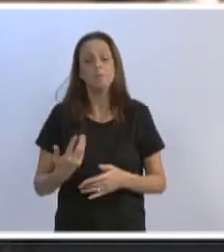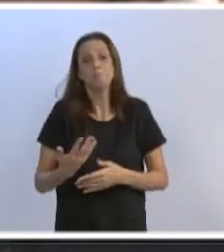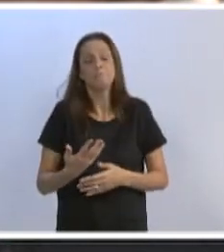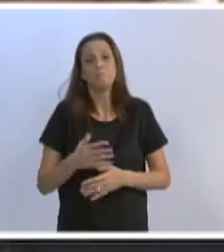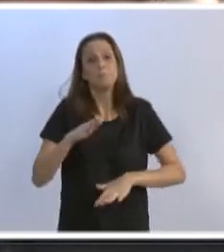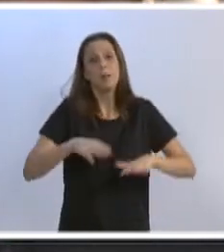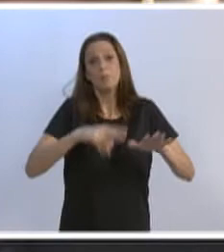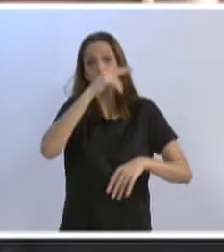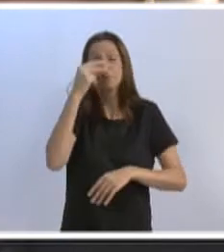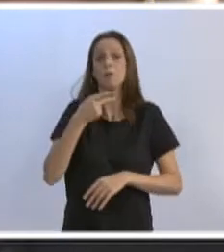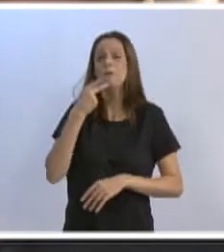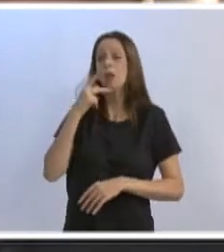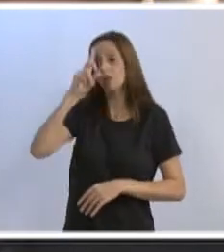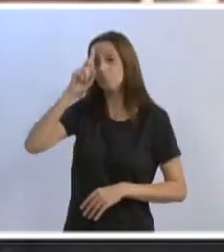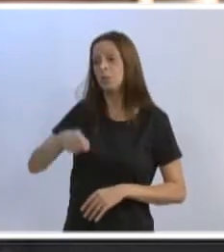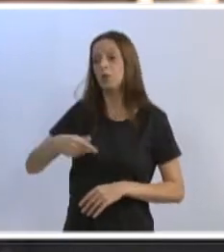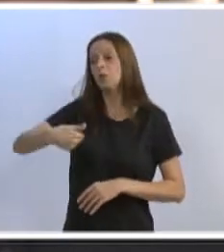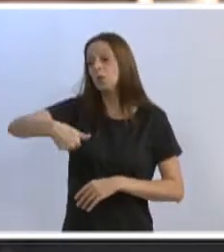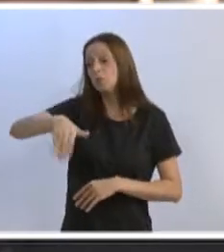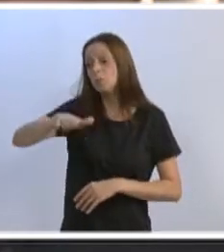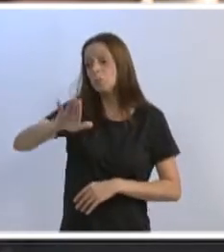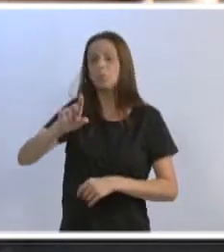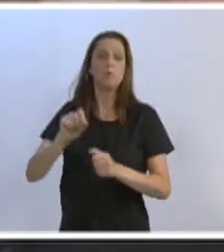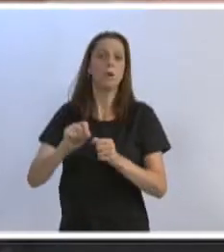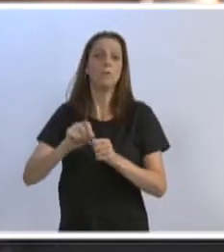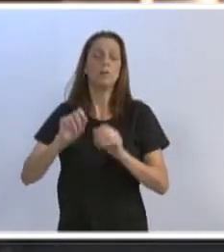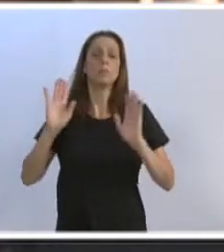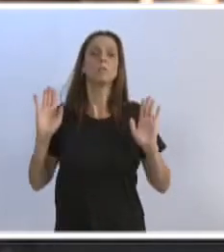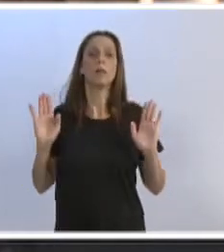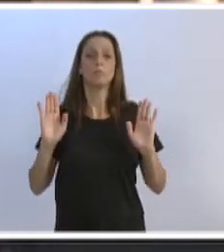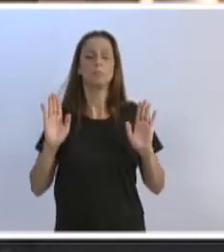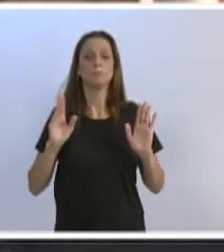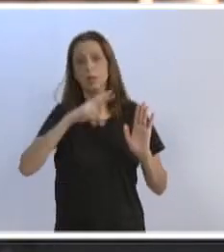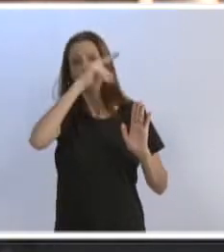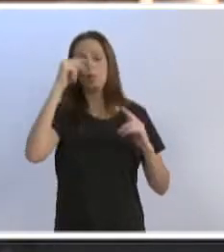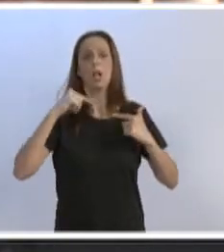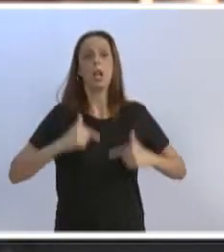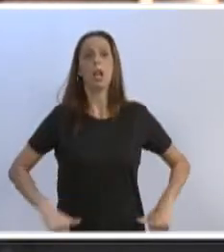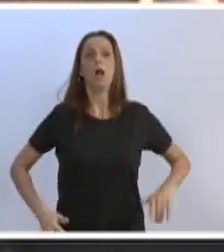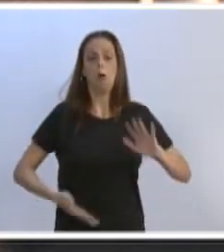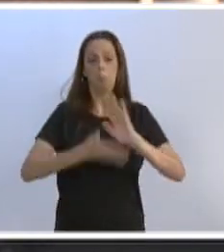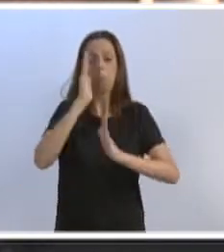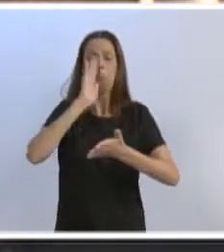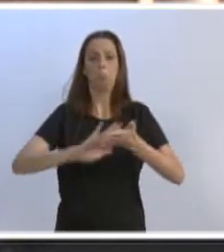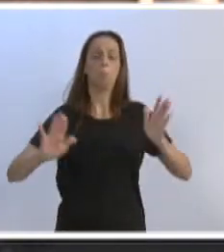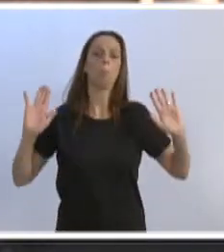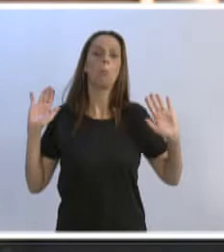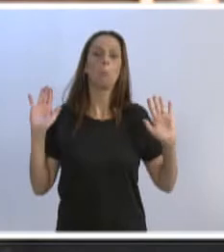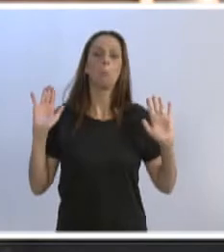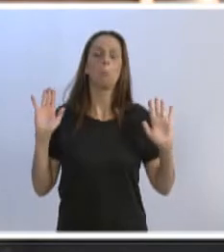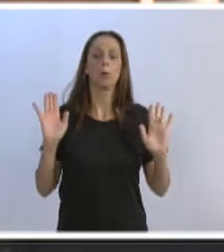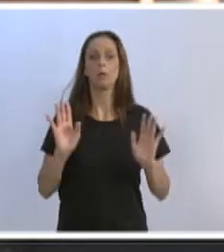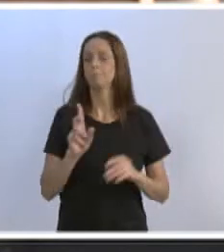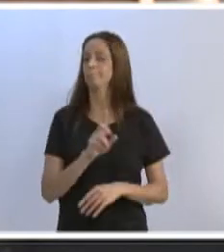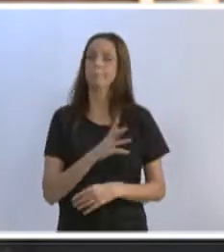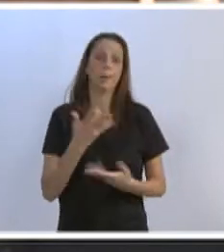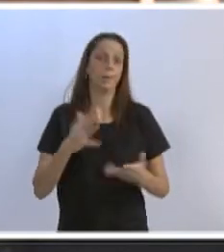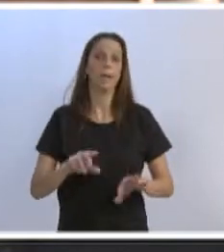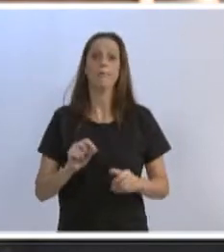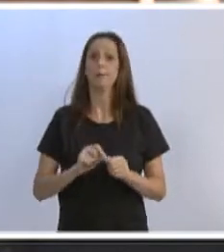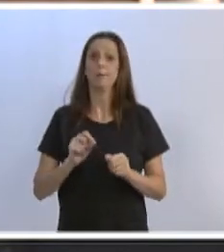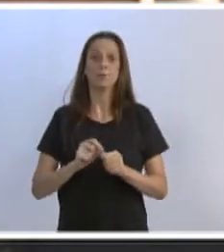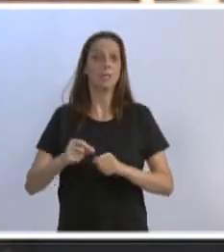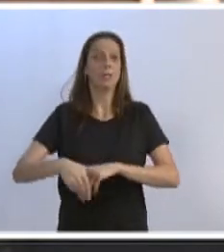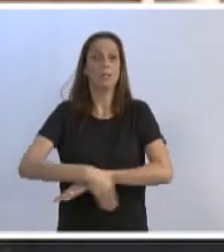vire, as ruas a partir de hoje façam por conta, e a prefeitura vai cada vez mais lavando as mãos e não faz mais obras de mutirão,